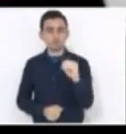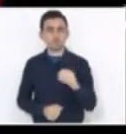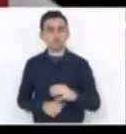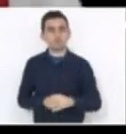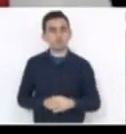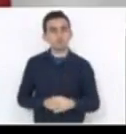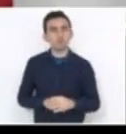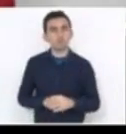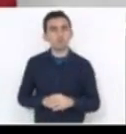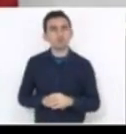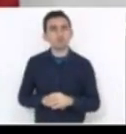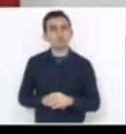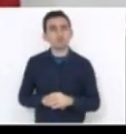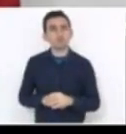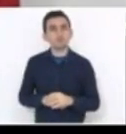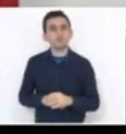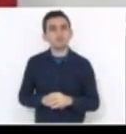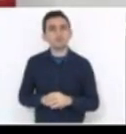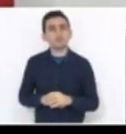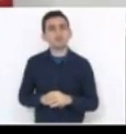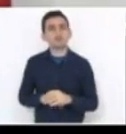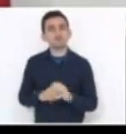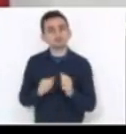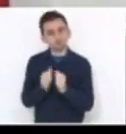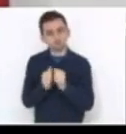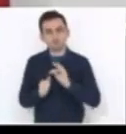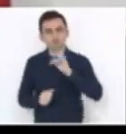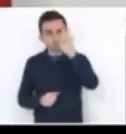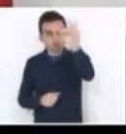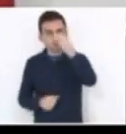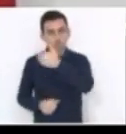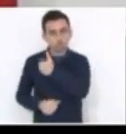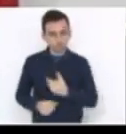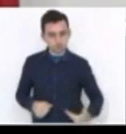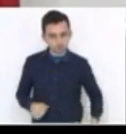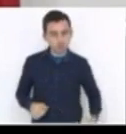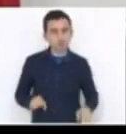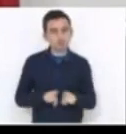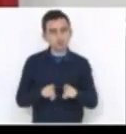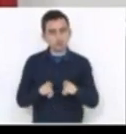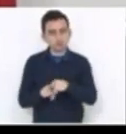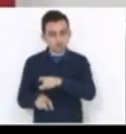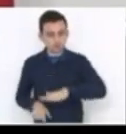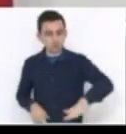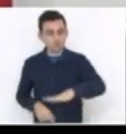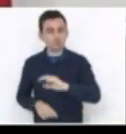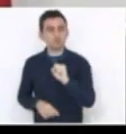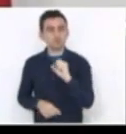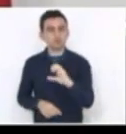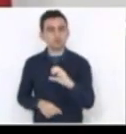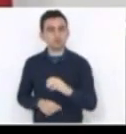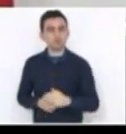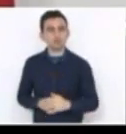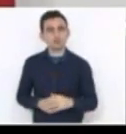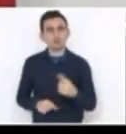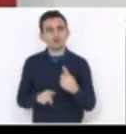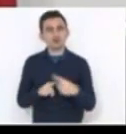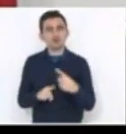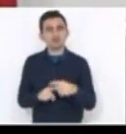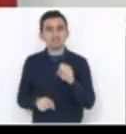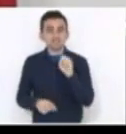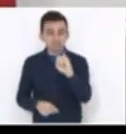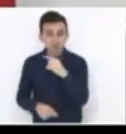com o futuro governador, os futuros governadores do Estado de Santa Catarina. Porque, se nós não